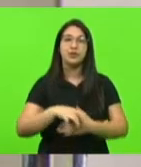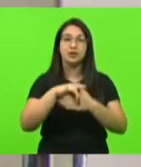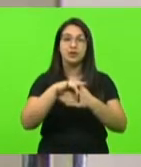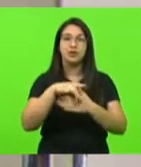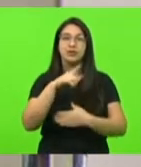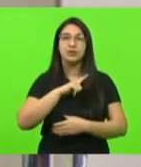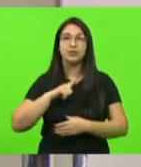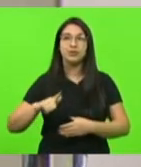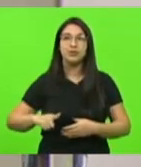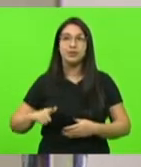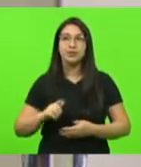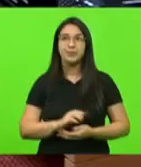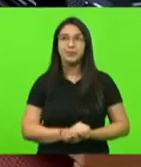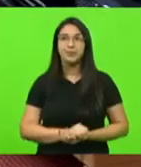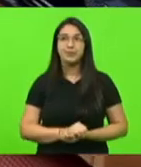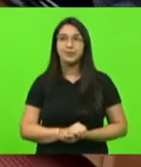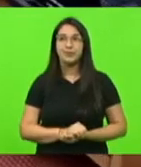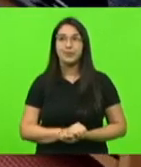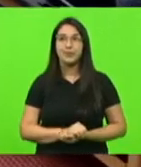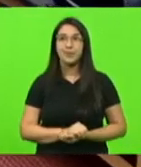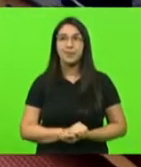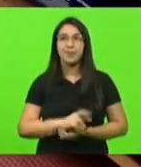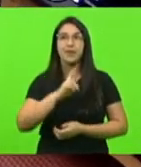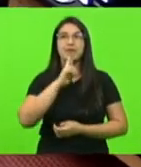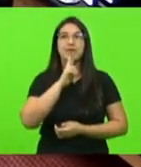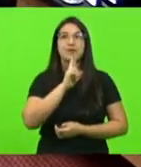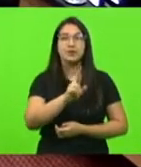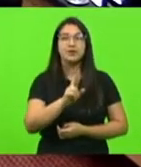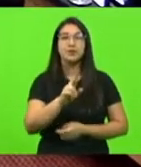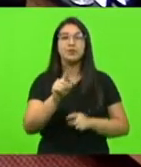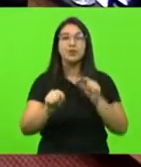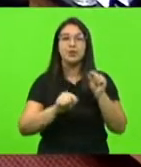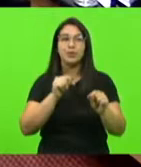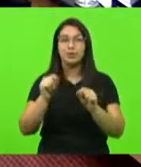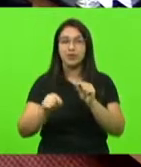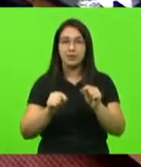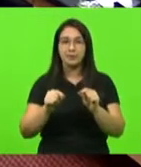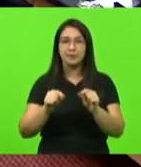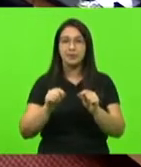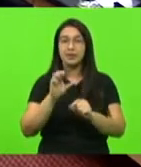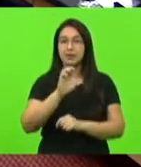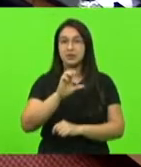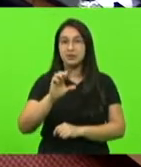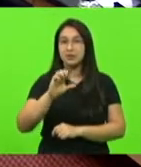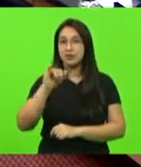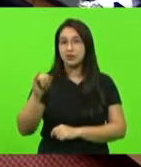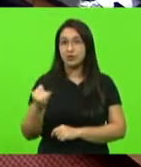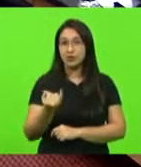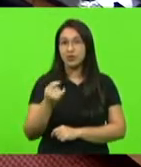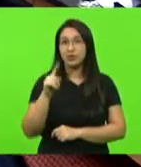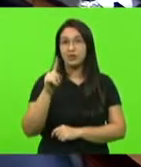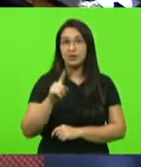Presidente, apenas respondendo, quando passou na CCJ, era um momento,